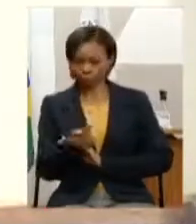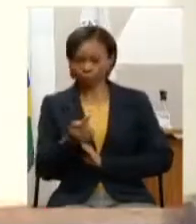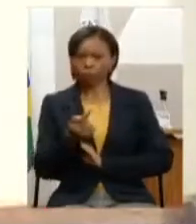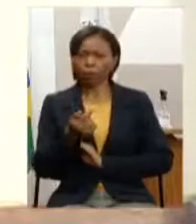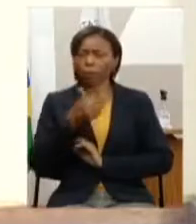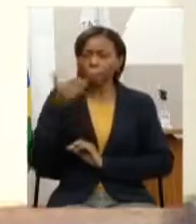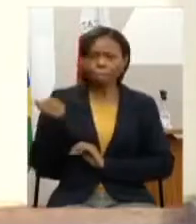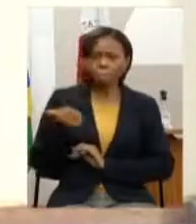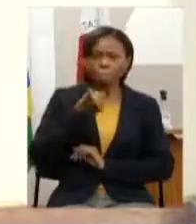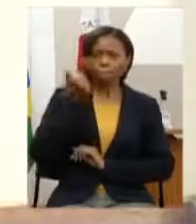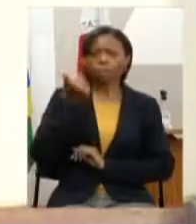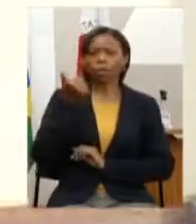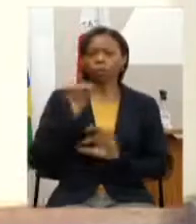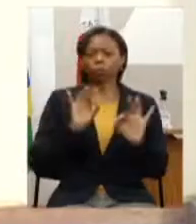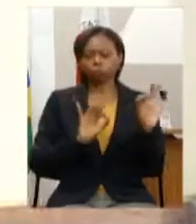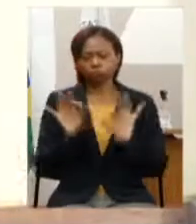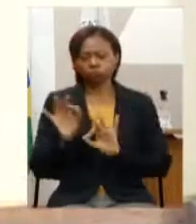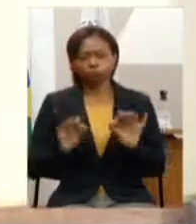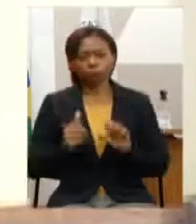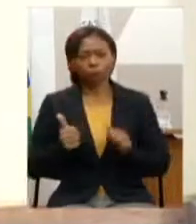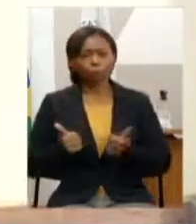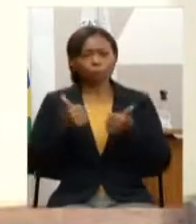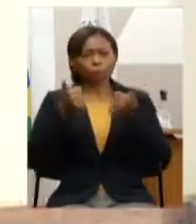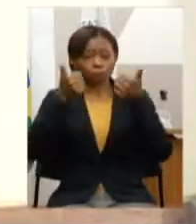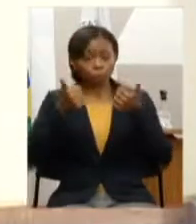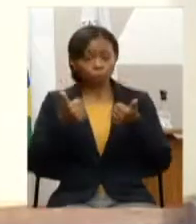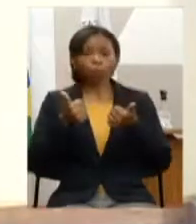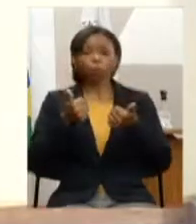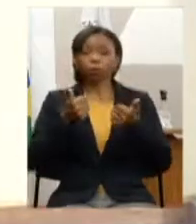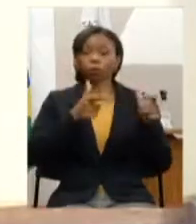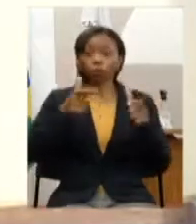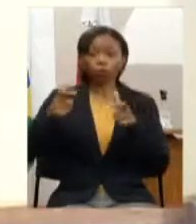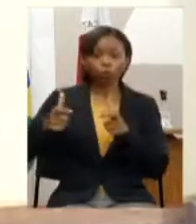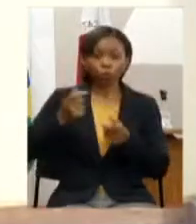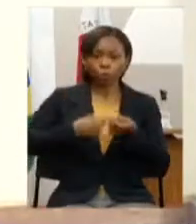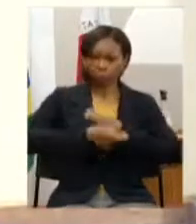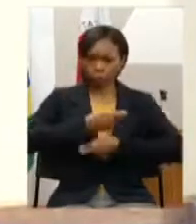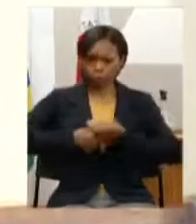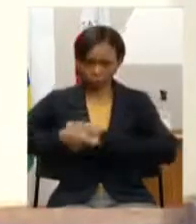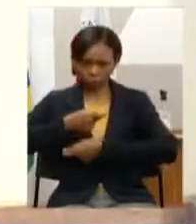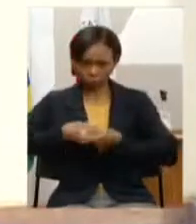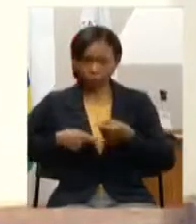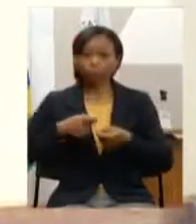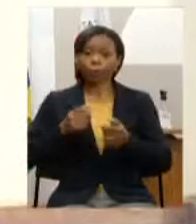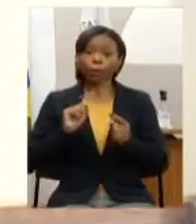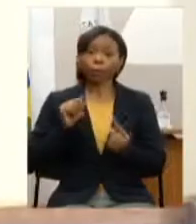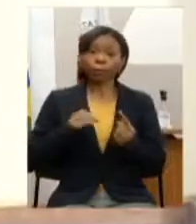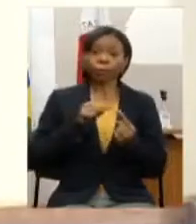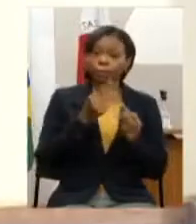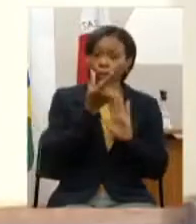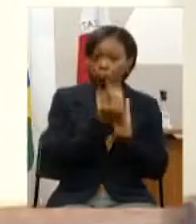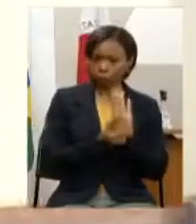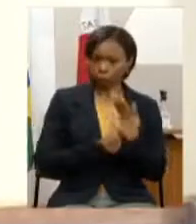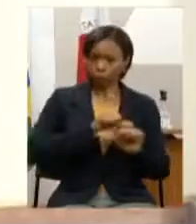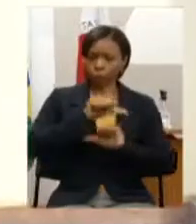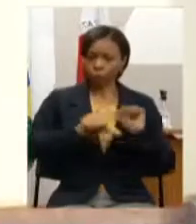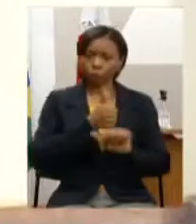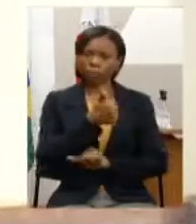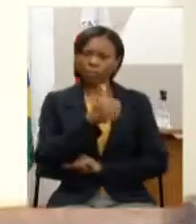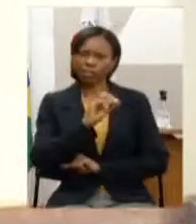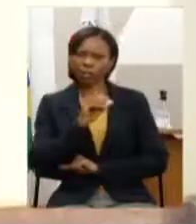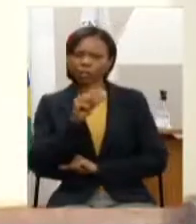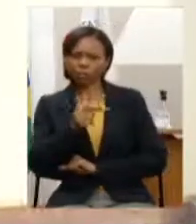melhoria no meio melhoria do ambiente de negócio alterar a meta financeira da ação 1075